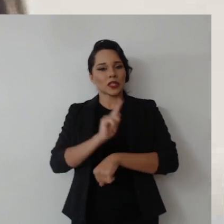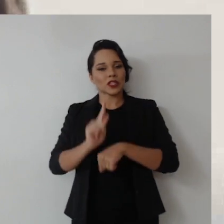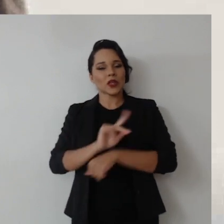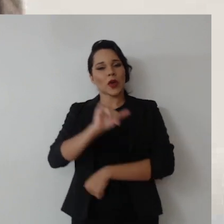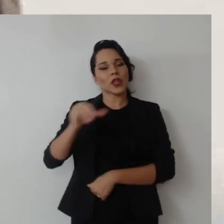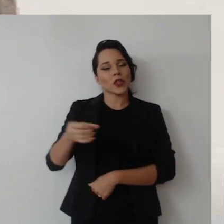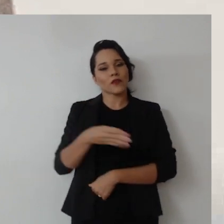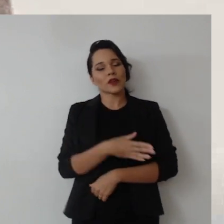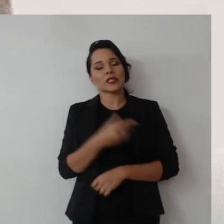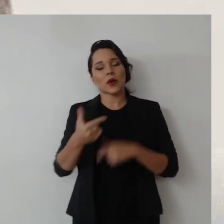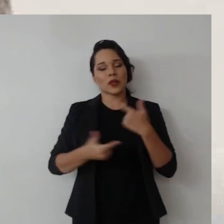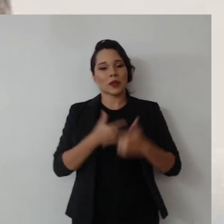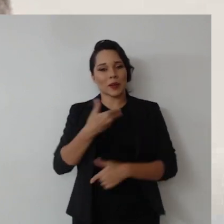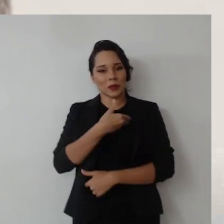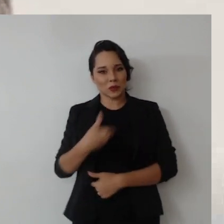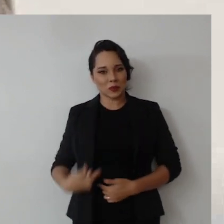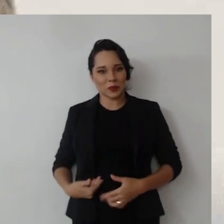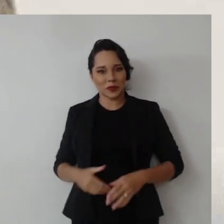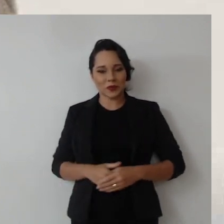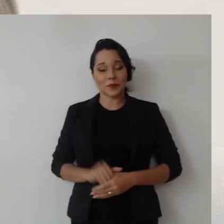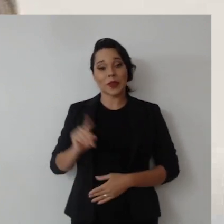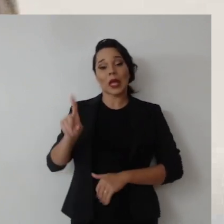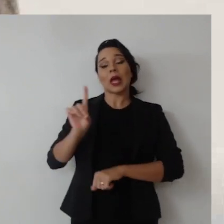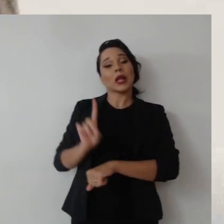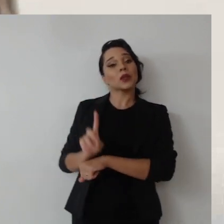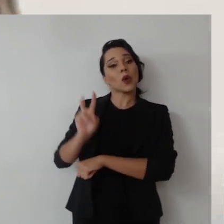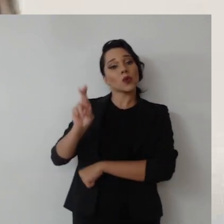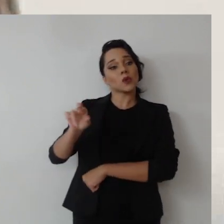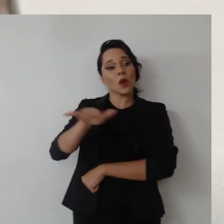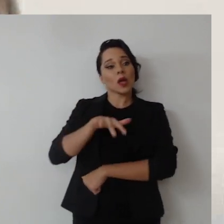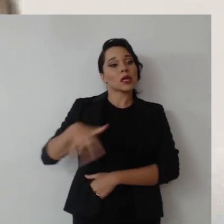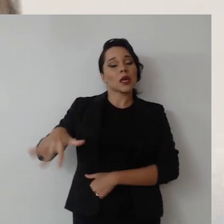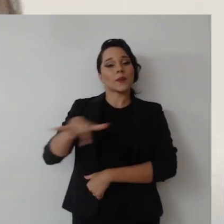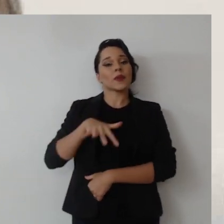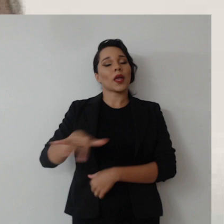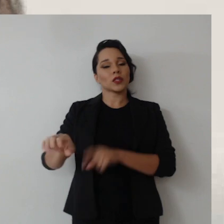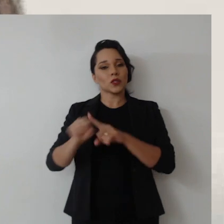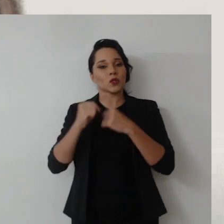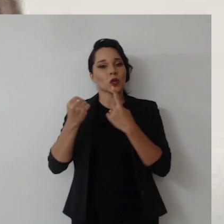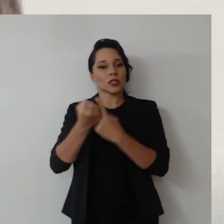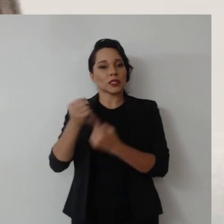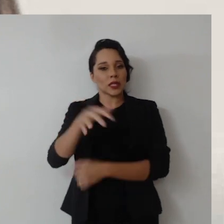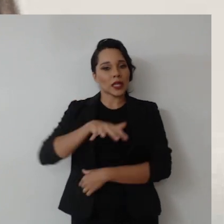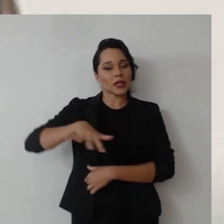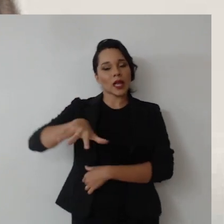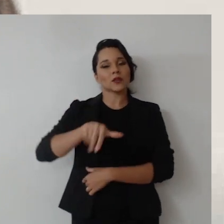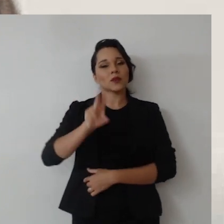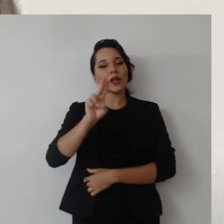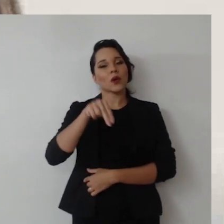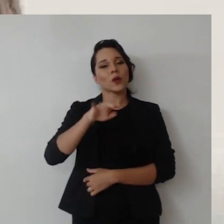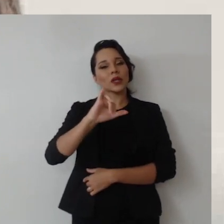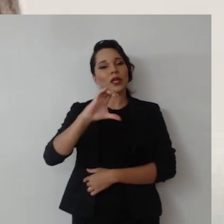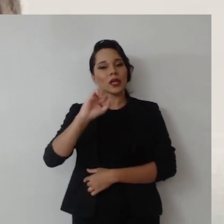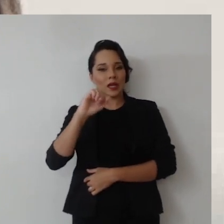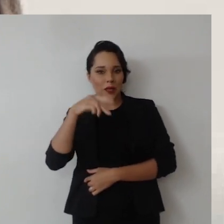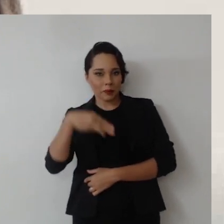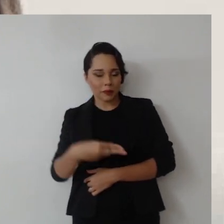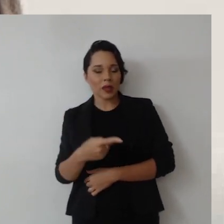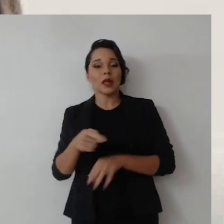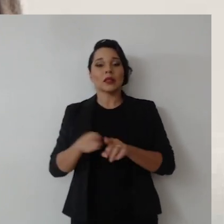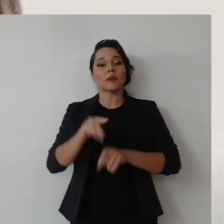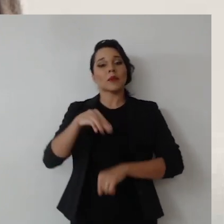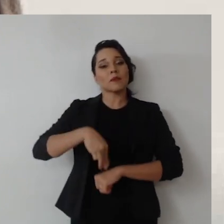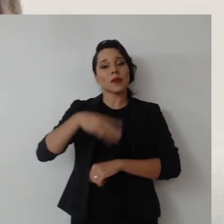Gestão, Inovação e Serviços Públicos. Ele é doutor em Ambiente e Sociedade pela Unicamp, também é